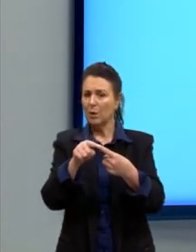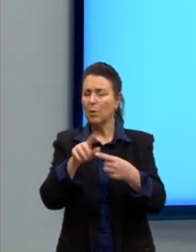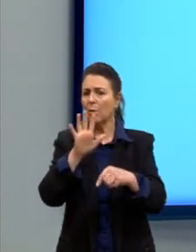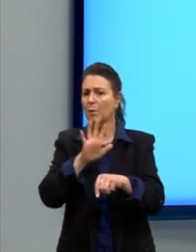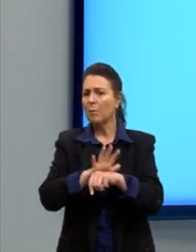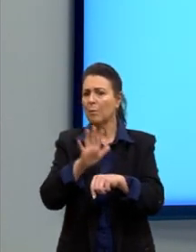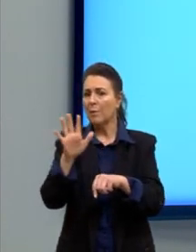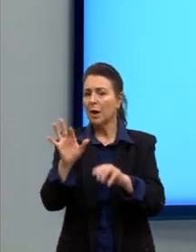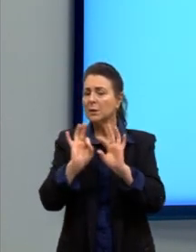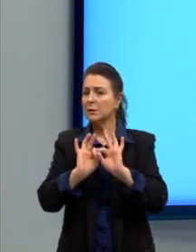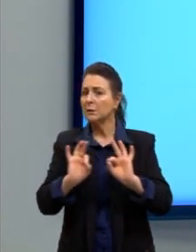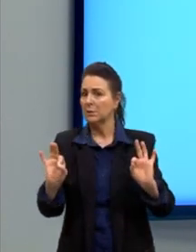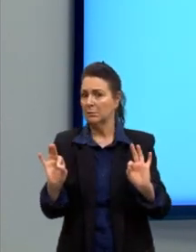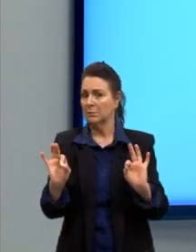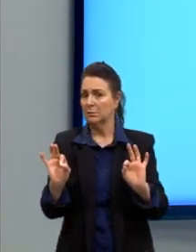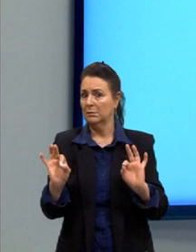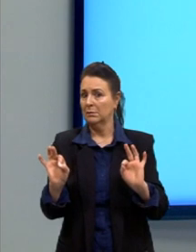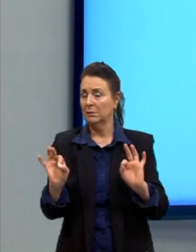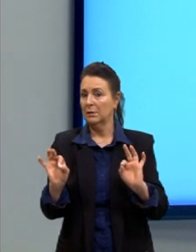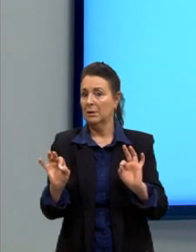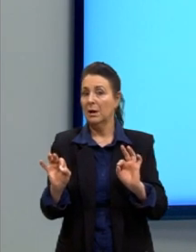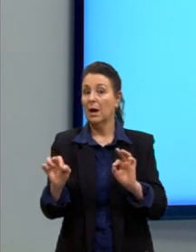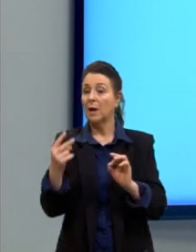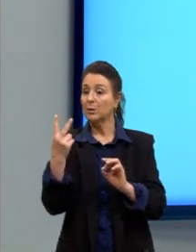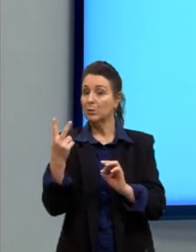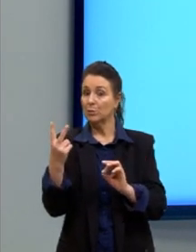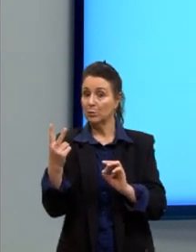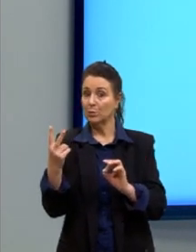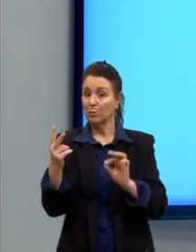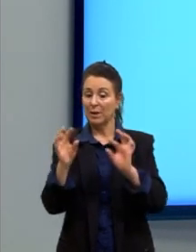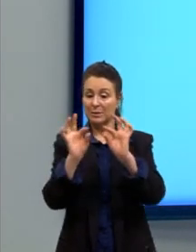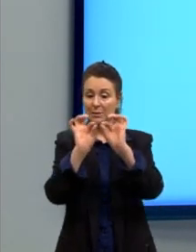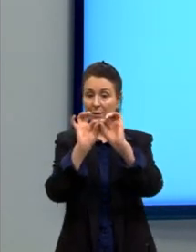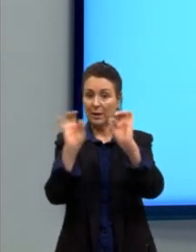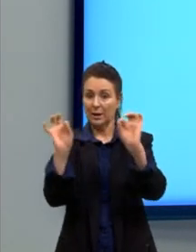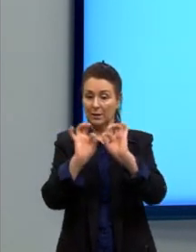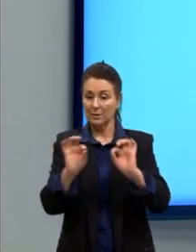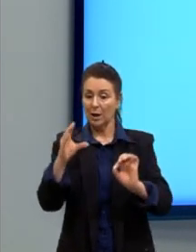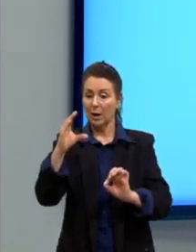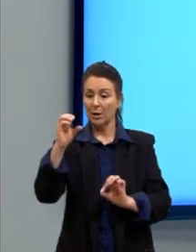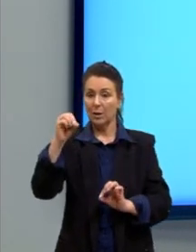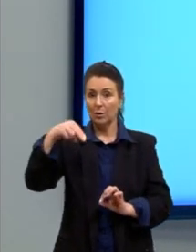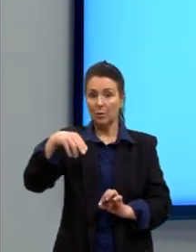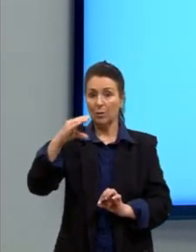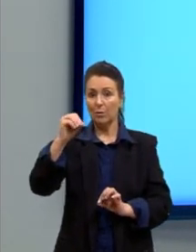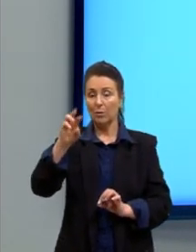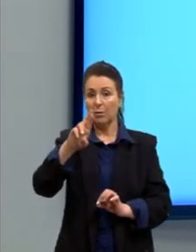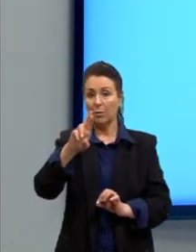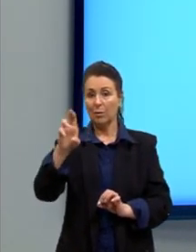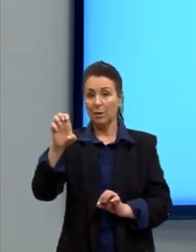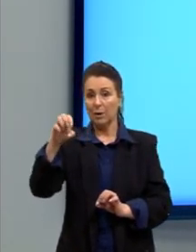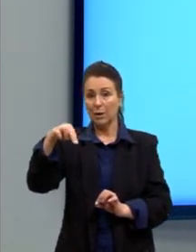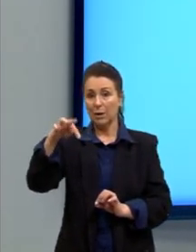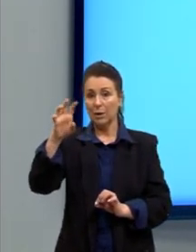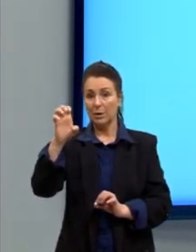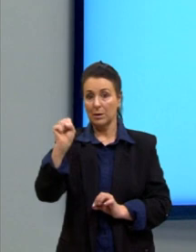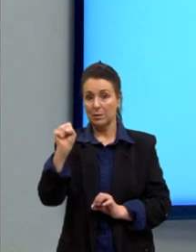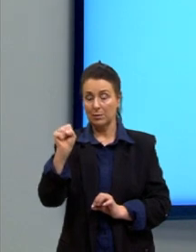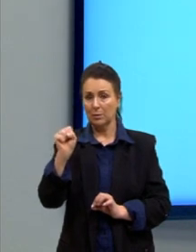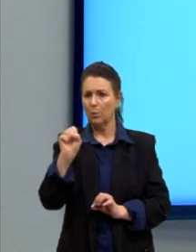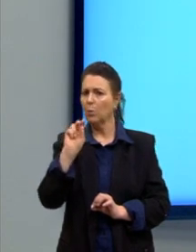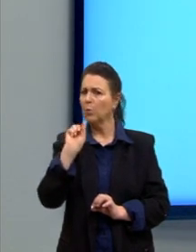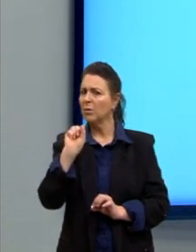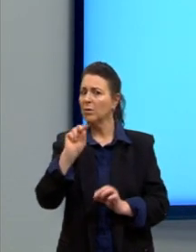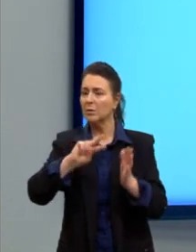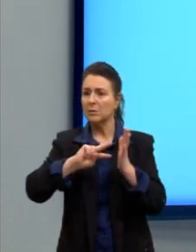simples possível, quando as duas retas são concorrentes. Primeira coisa, o que são retas concorrentes?